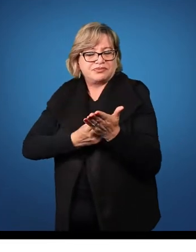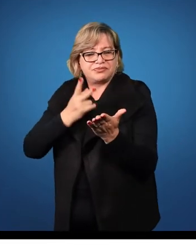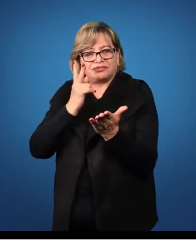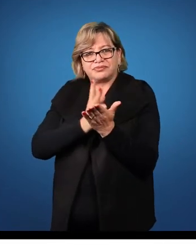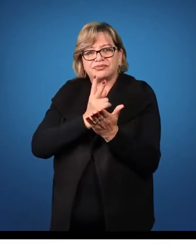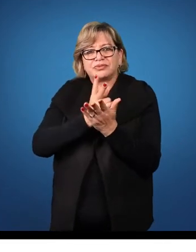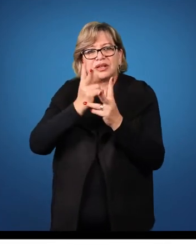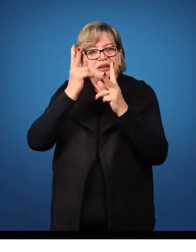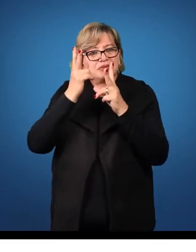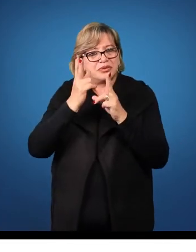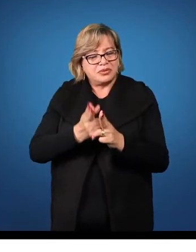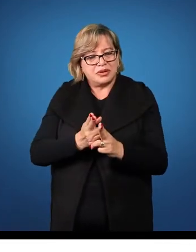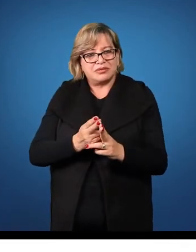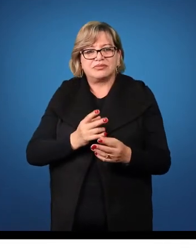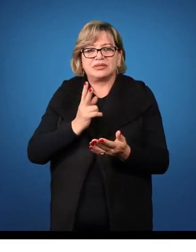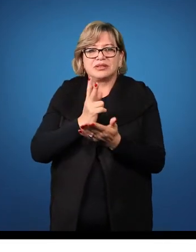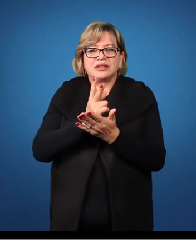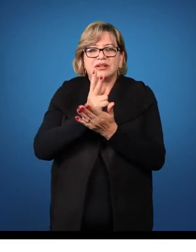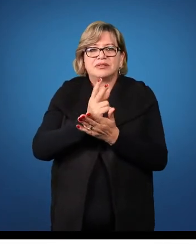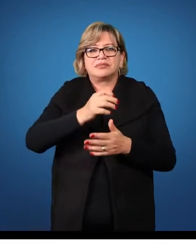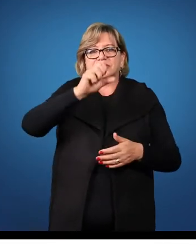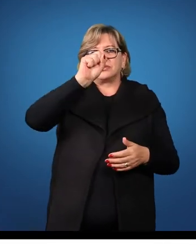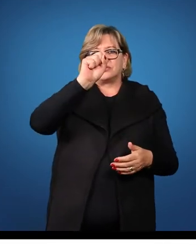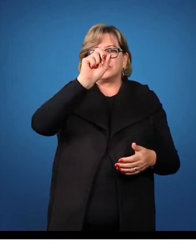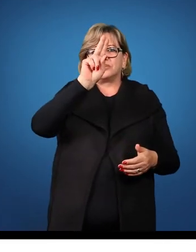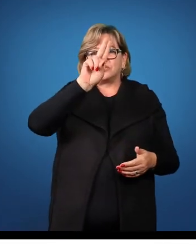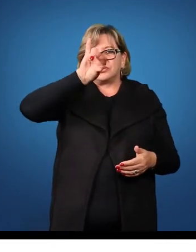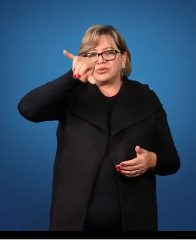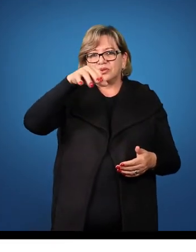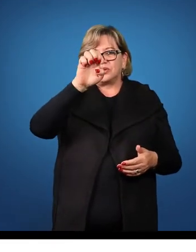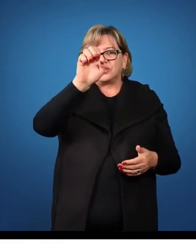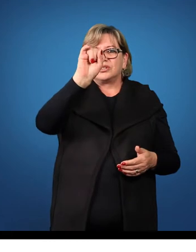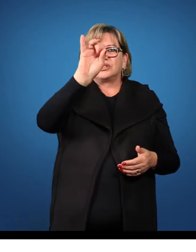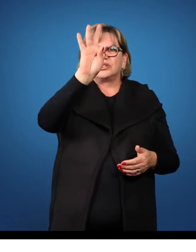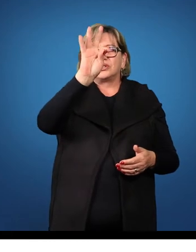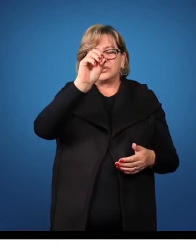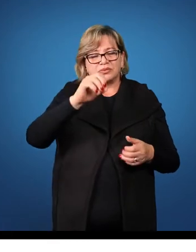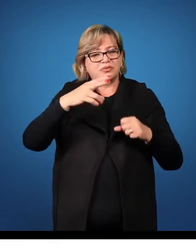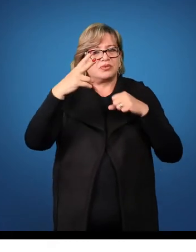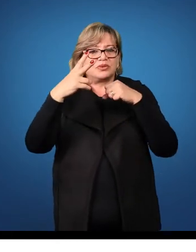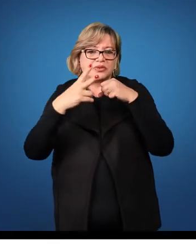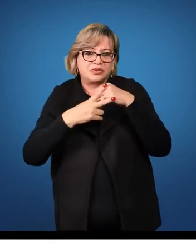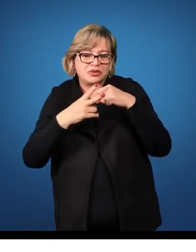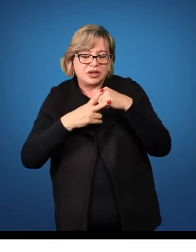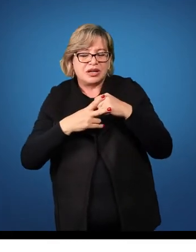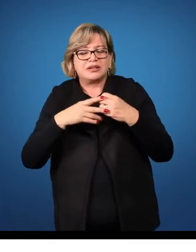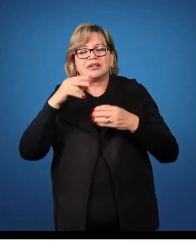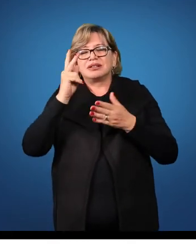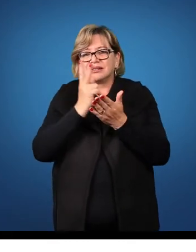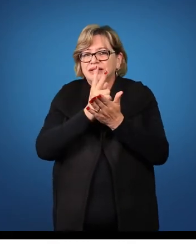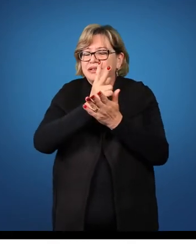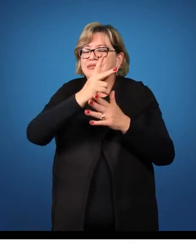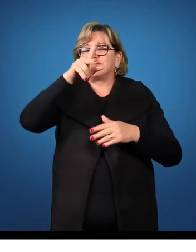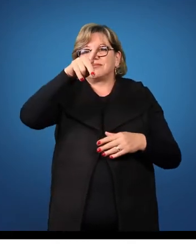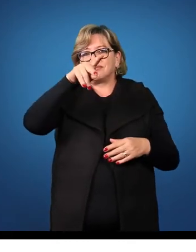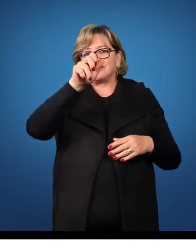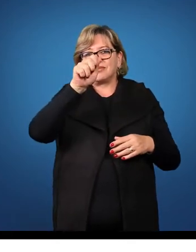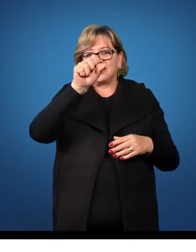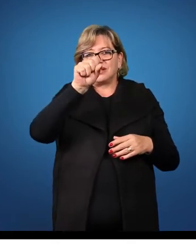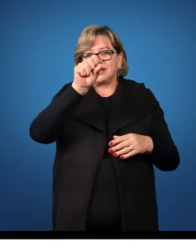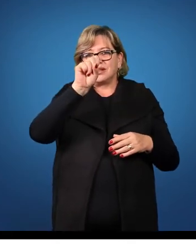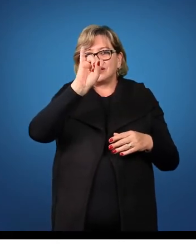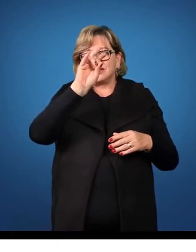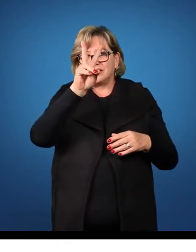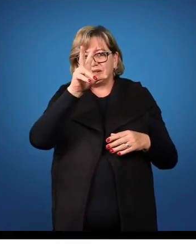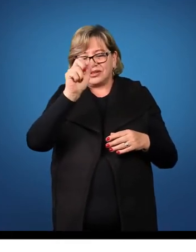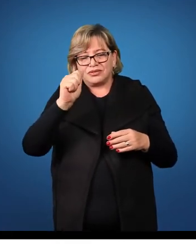mesma. O sujeito, para o caso nominativo, o verbo na voz passiva, no